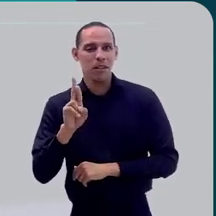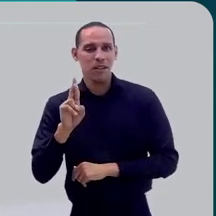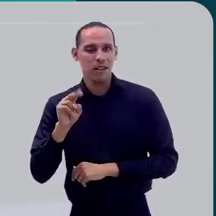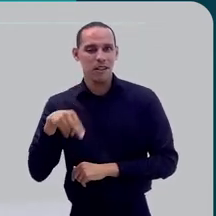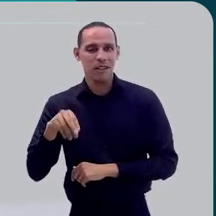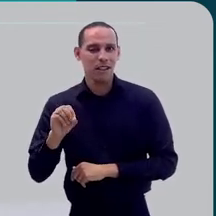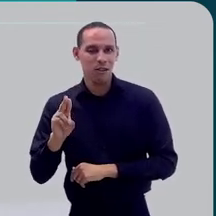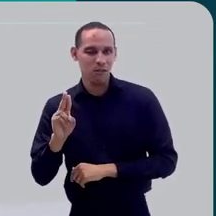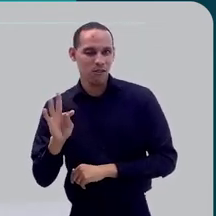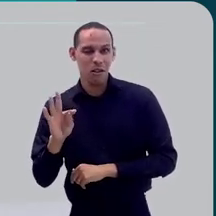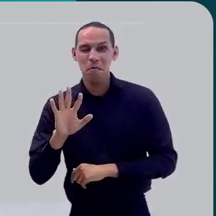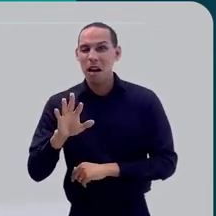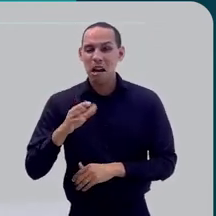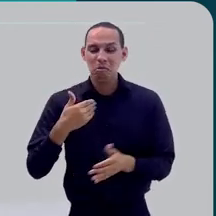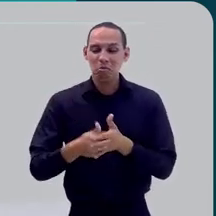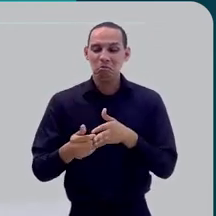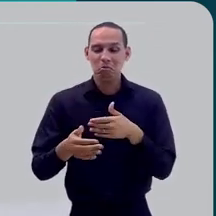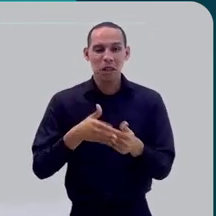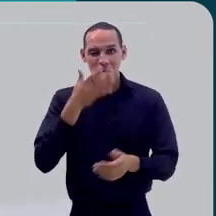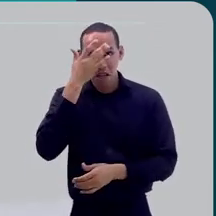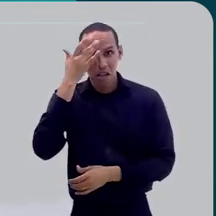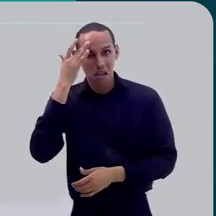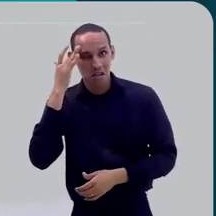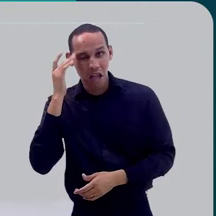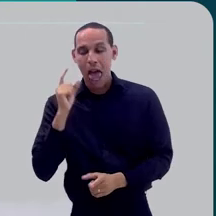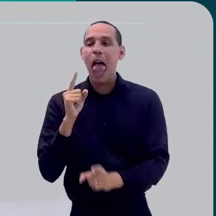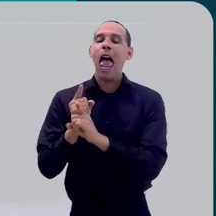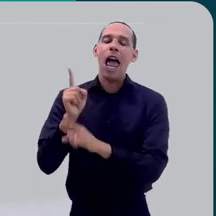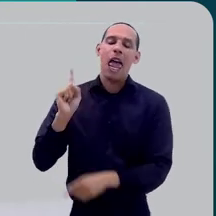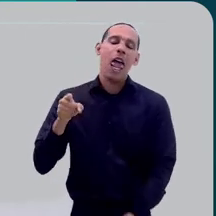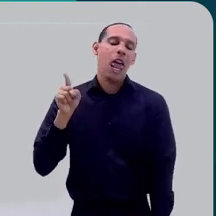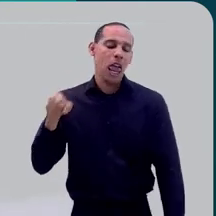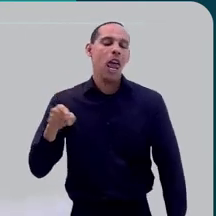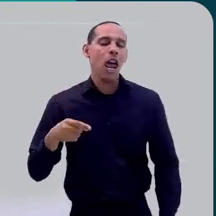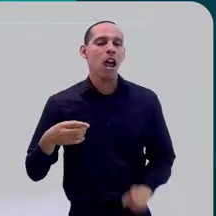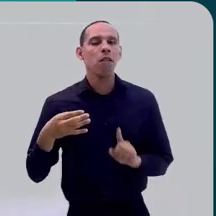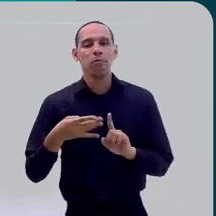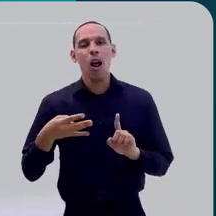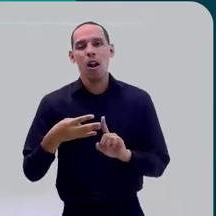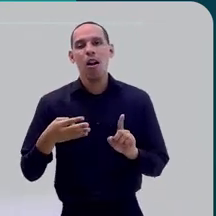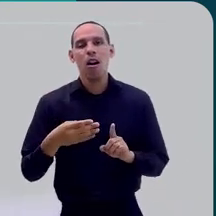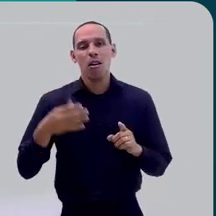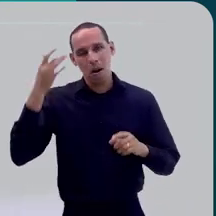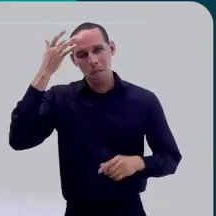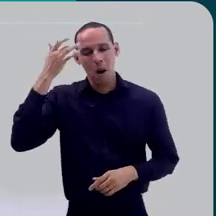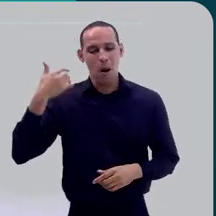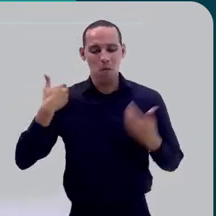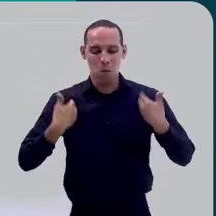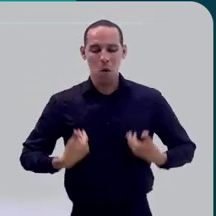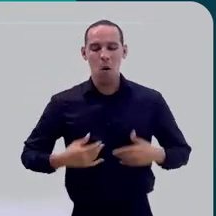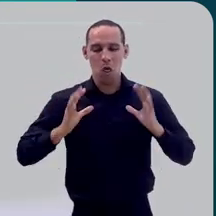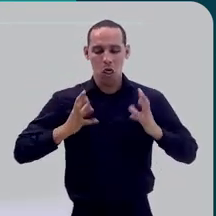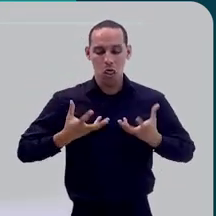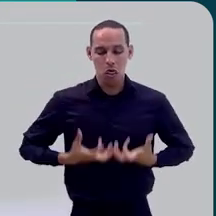doença para burnout. Só que não é qualquer um que vai poder fazer esse diagnóstico.